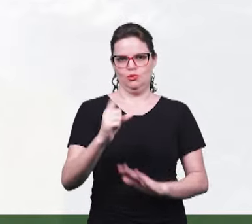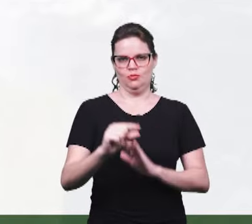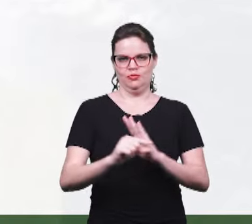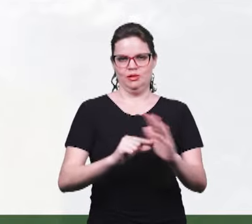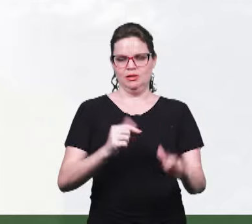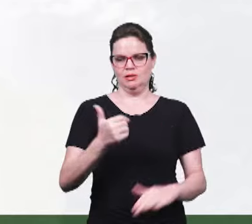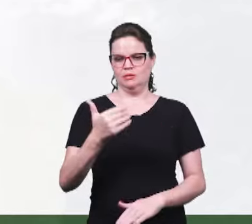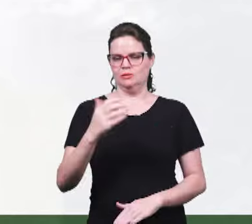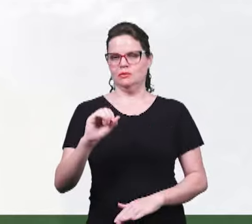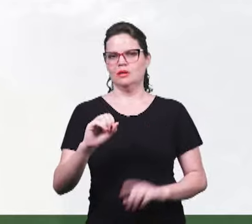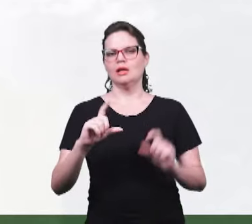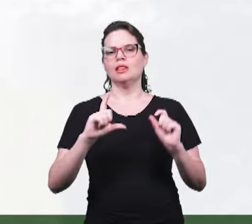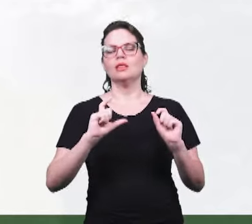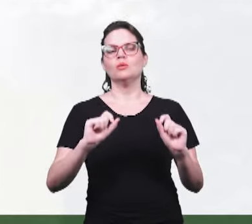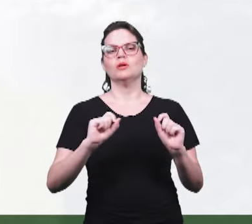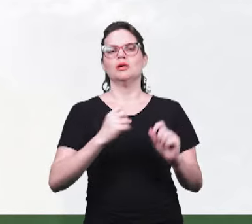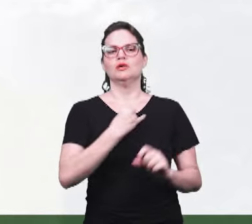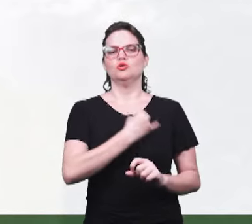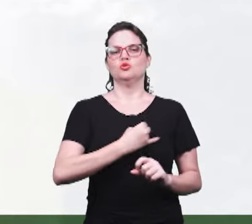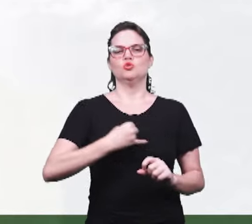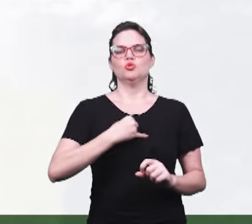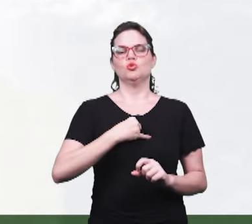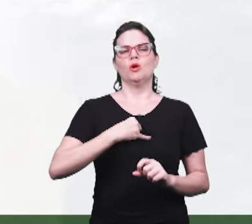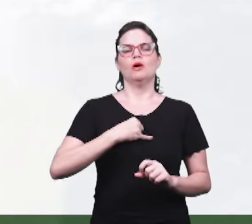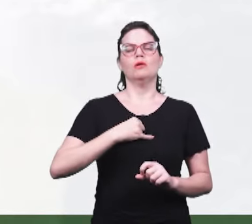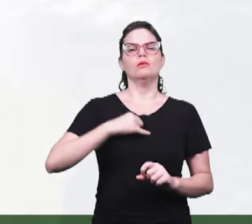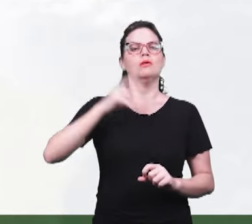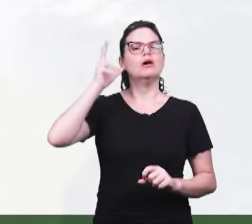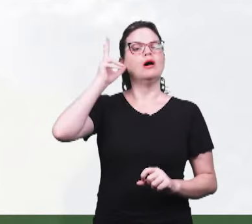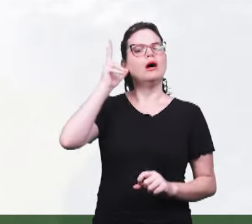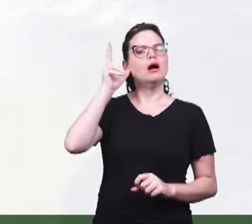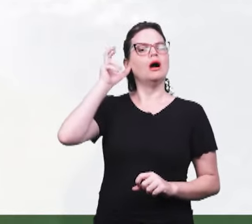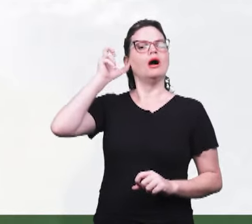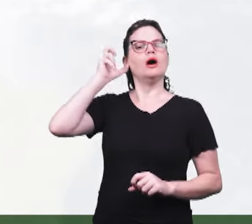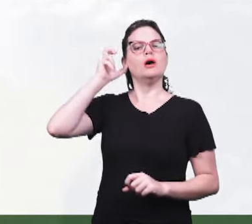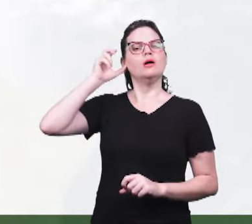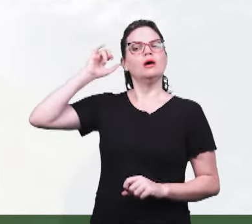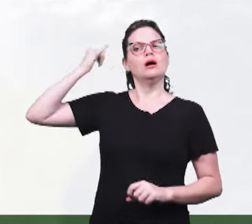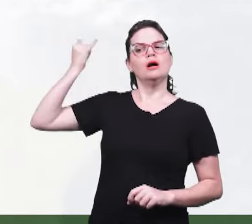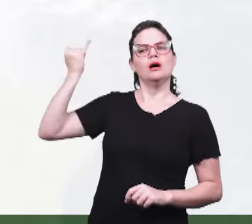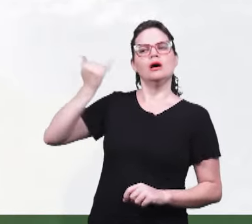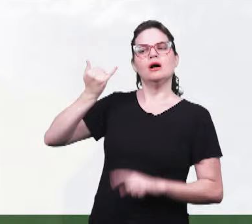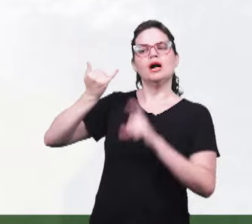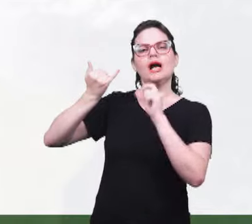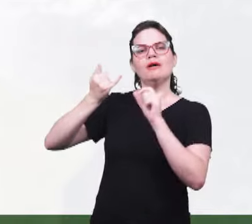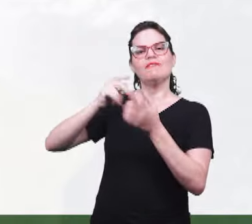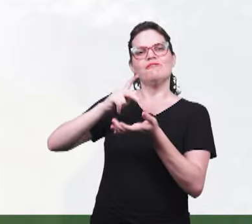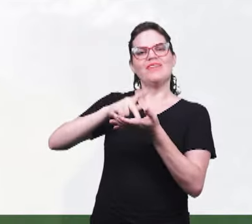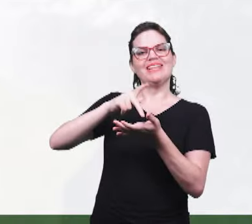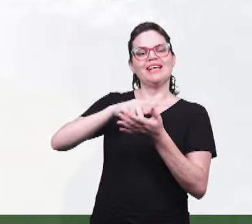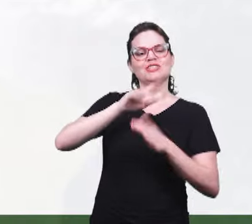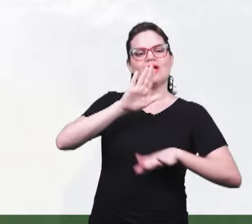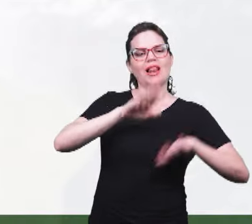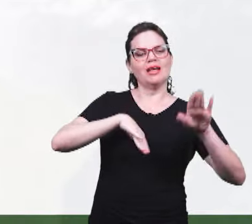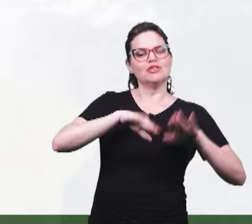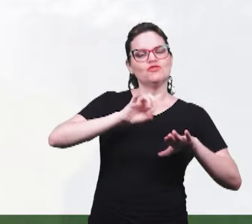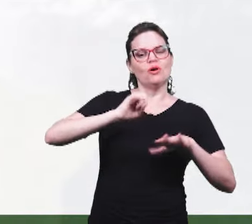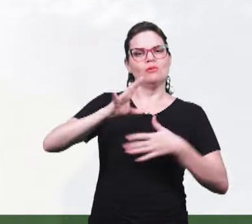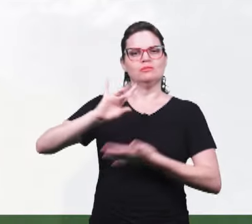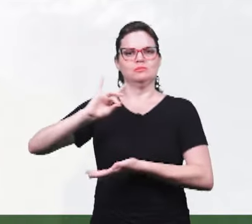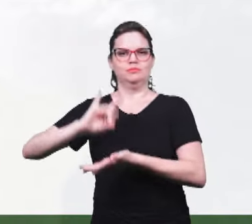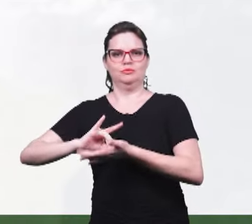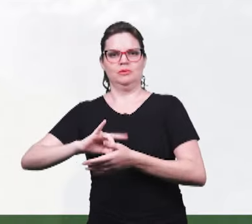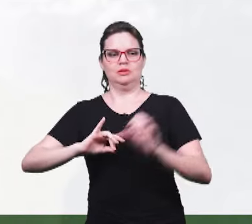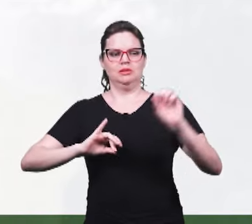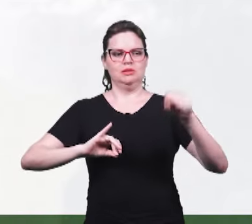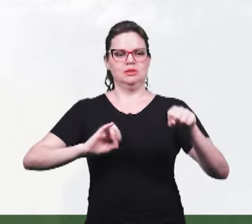a voz que João ouviu transmitiu uma verdade relativa ou absoluta? E sim ou não, por quê?